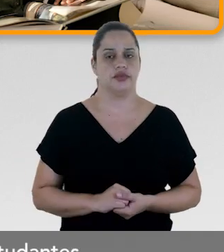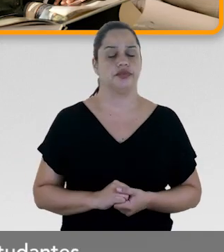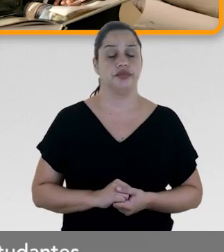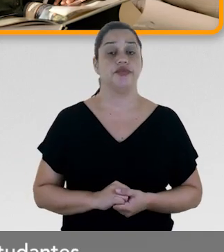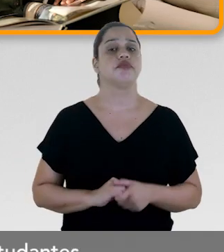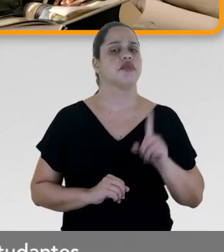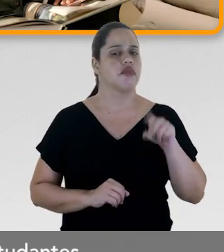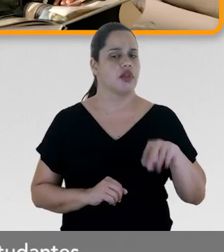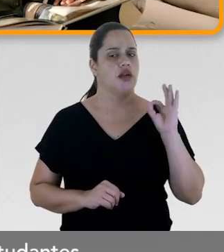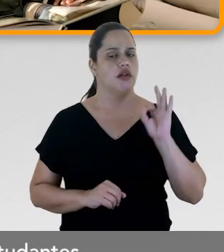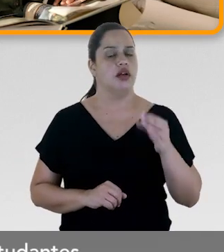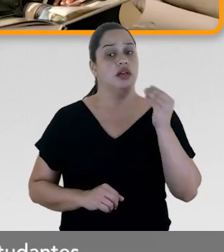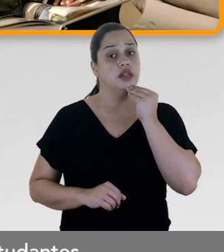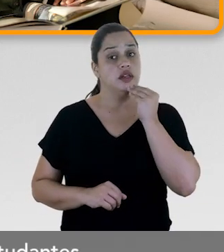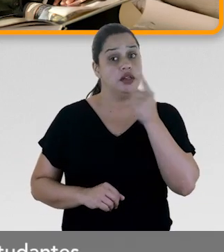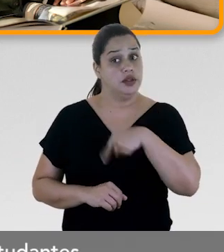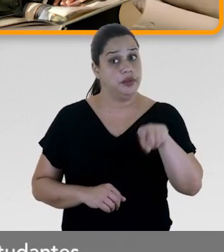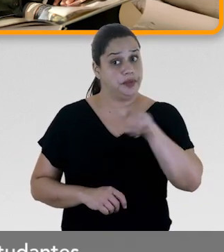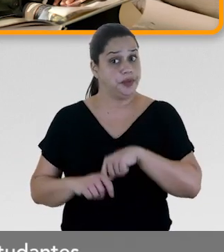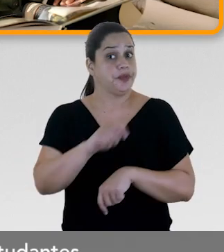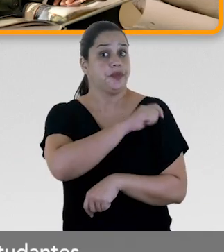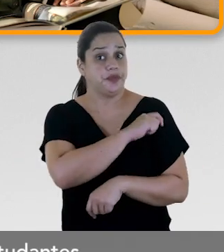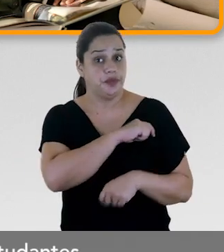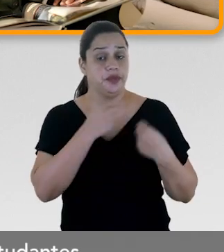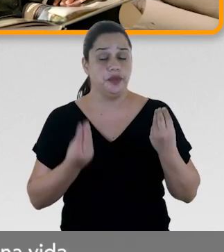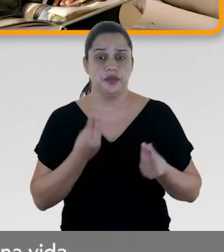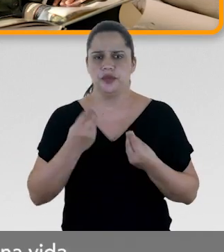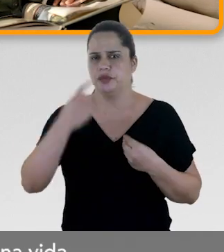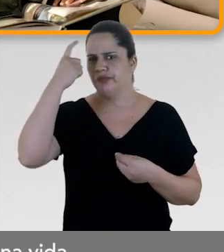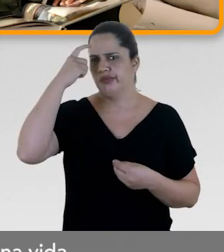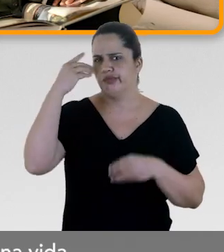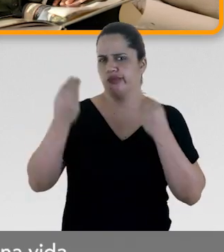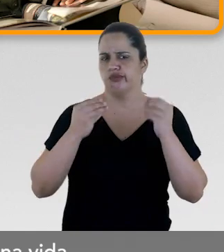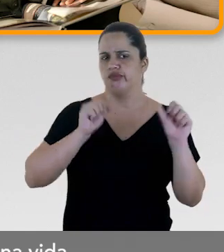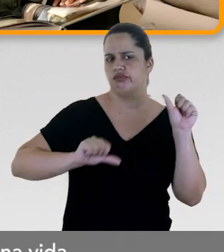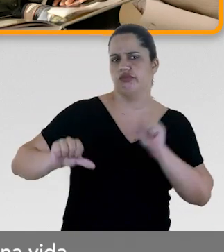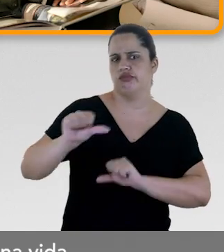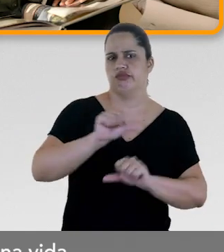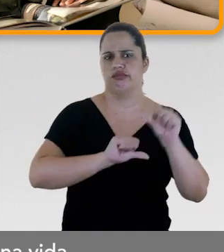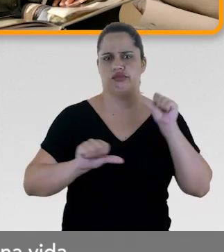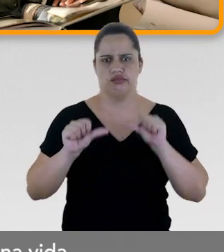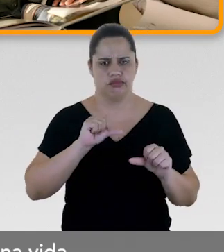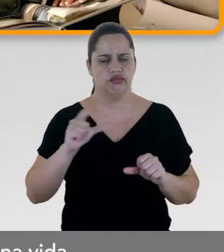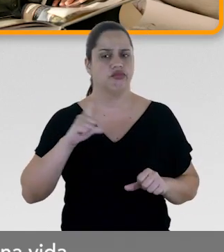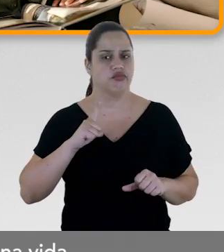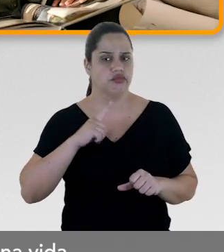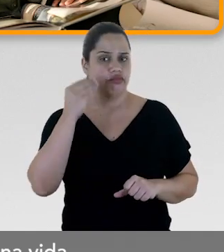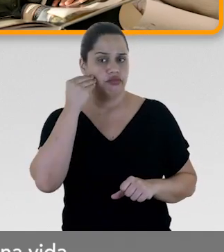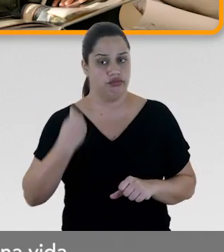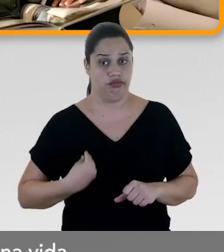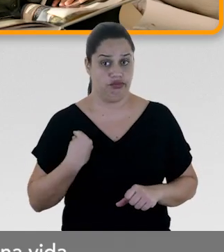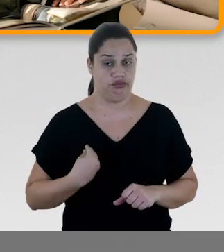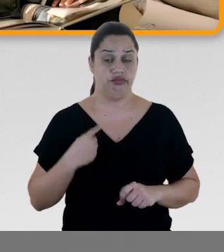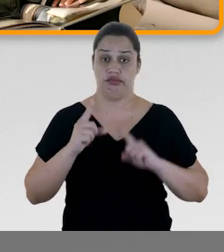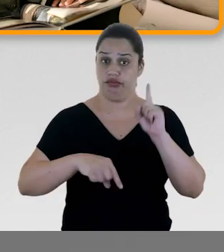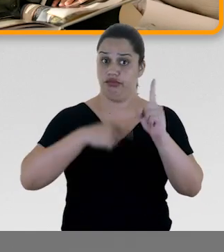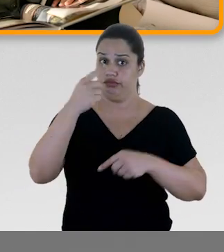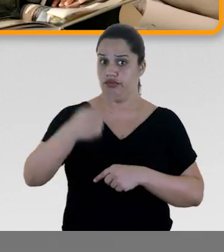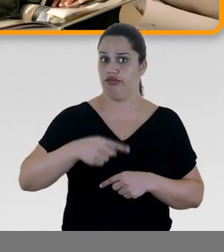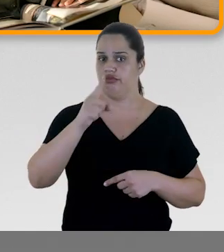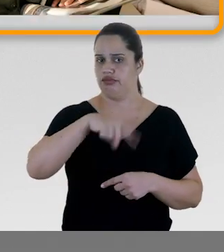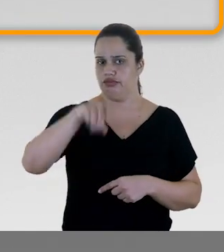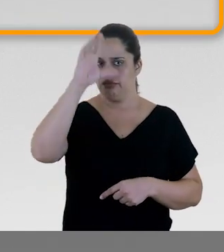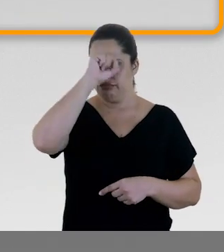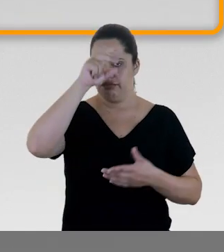é uma excelente oportunidade para que os estudantes pensem nas transformações que experimentaram na vida depois